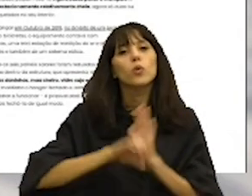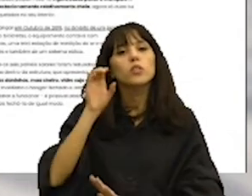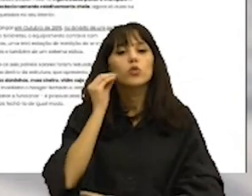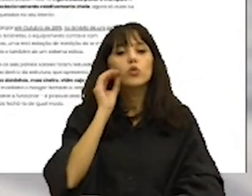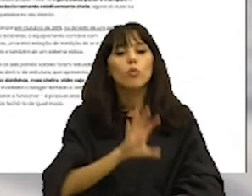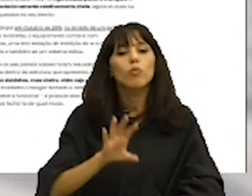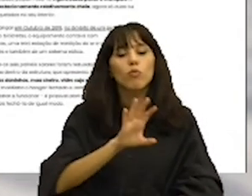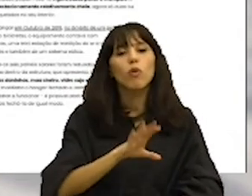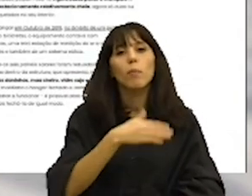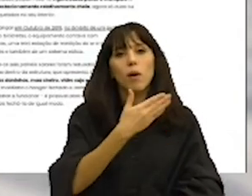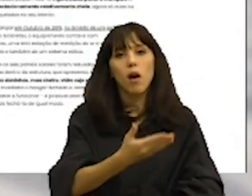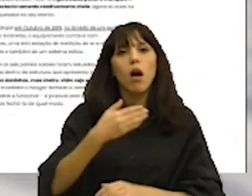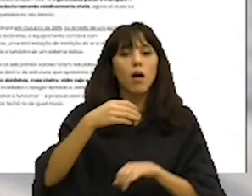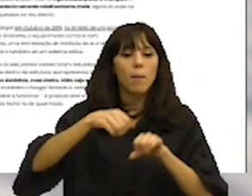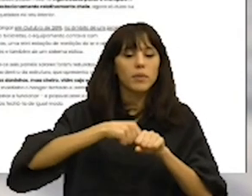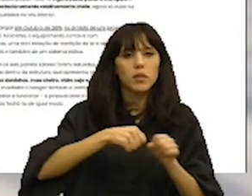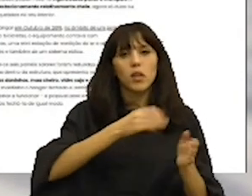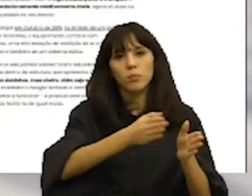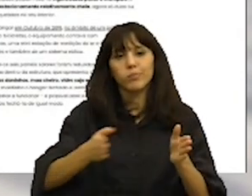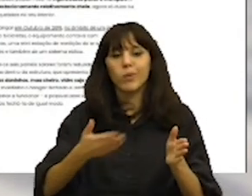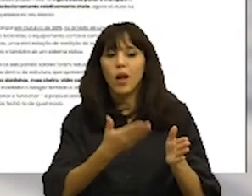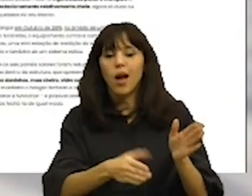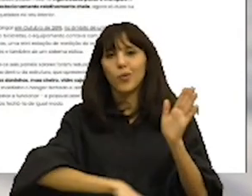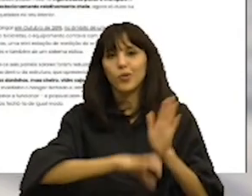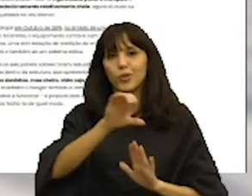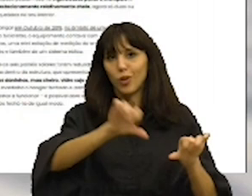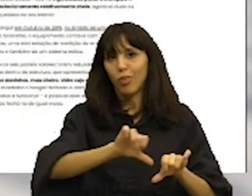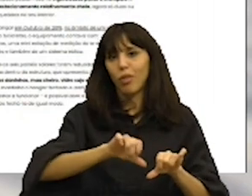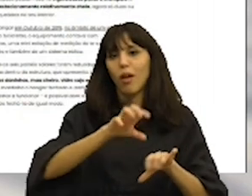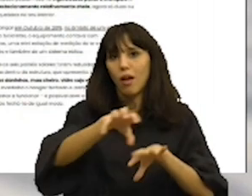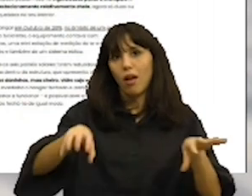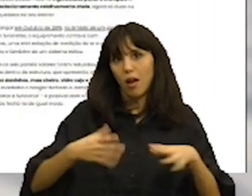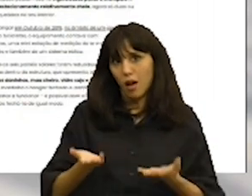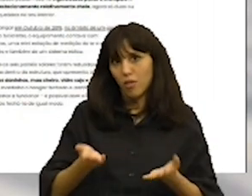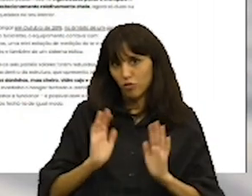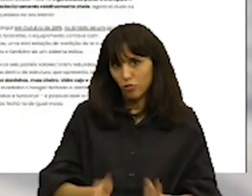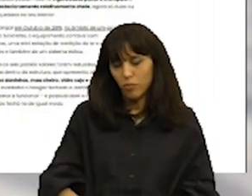estado em que estão alguns dos locais já hoje instalados na cidade.